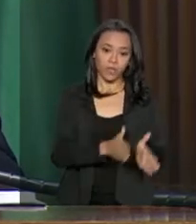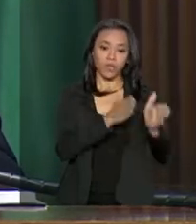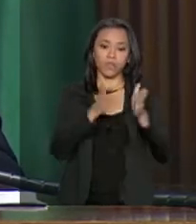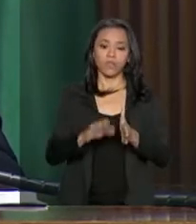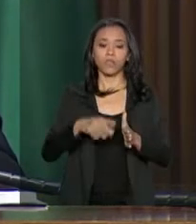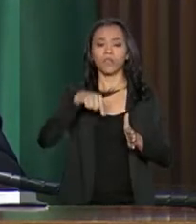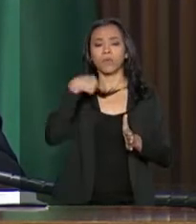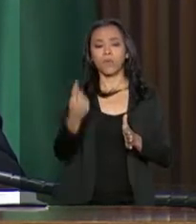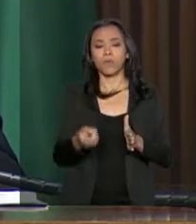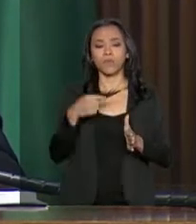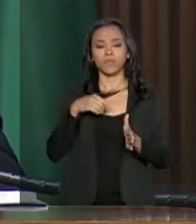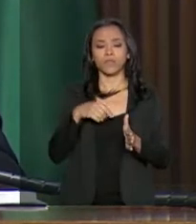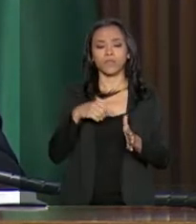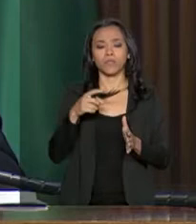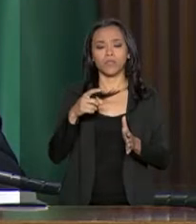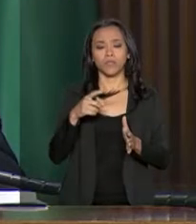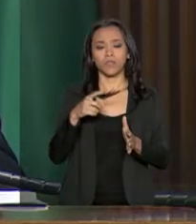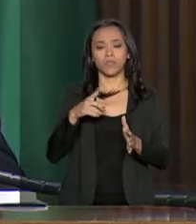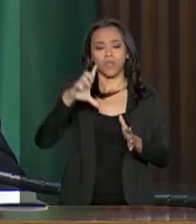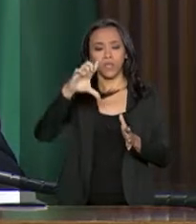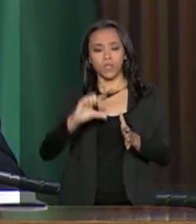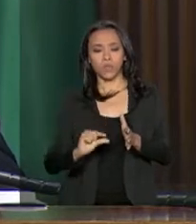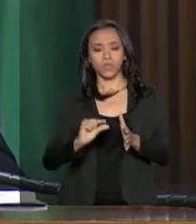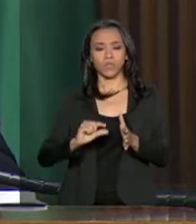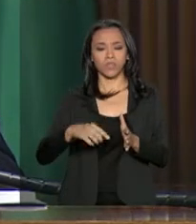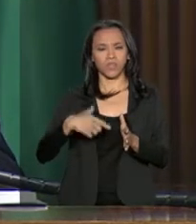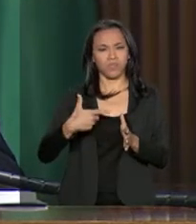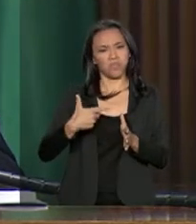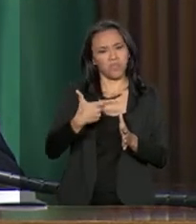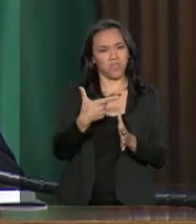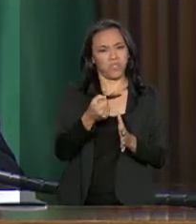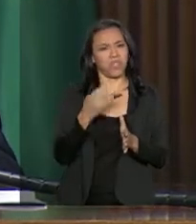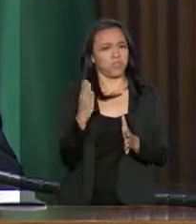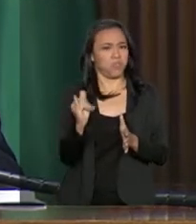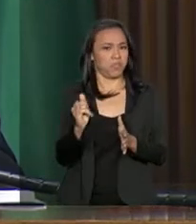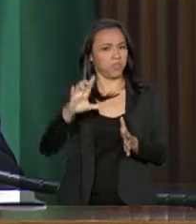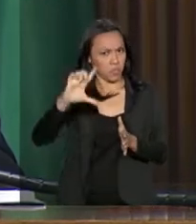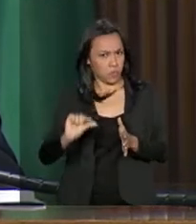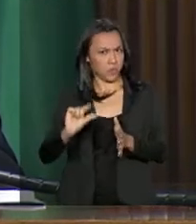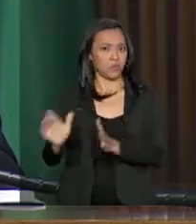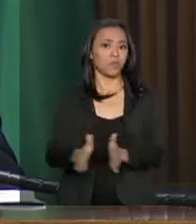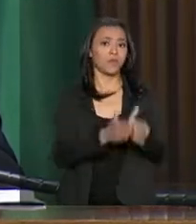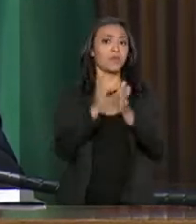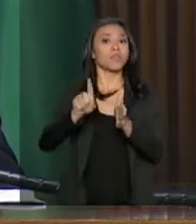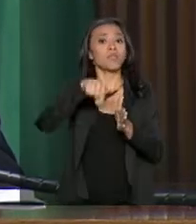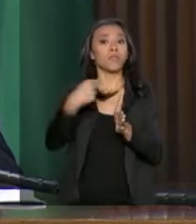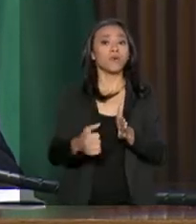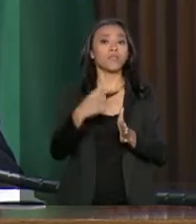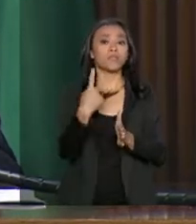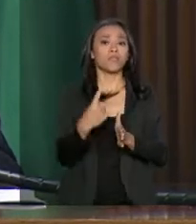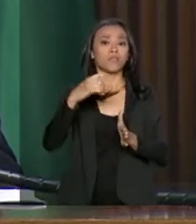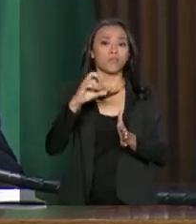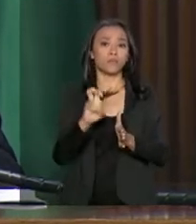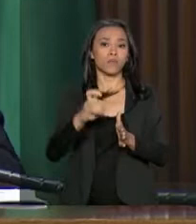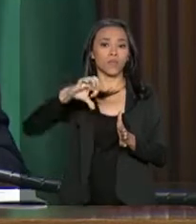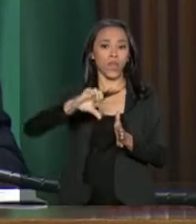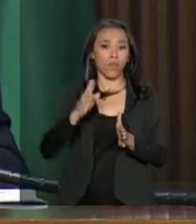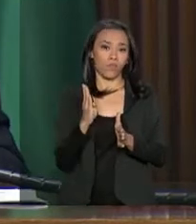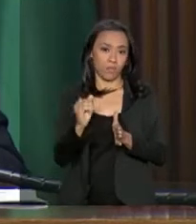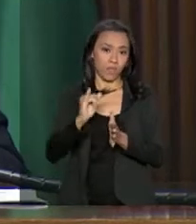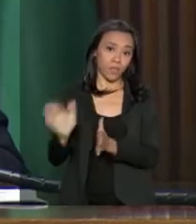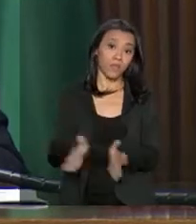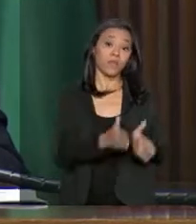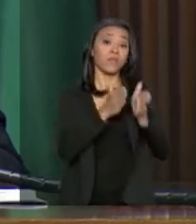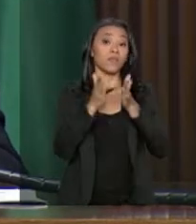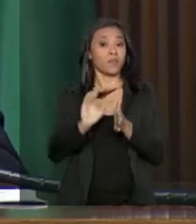reduzimos uns 20 e bilhões, que fez com que no outro foram 159 bilhões e também